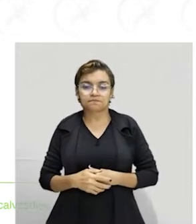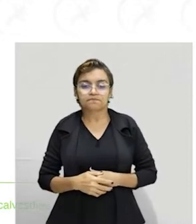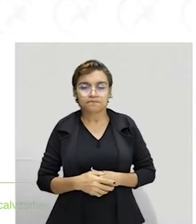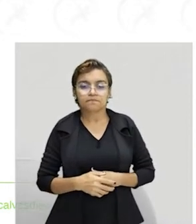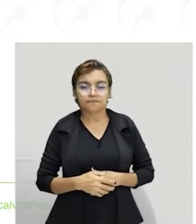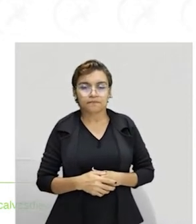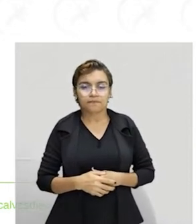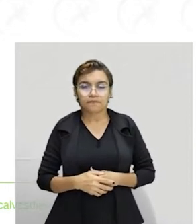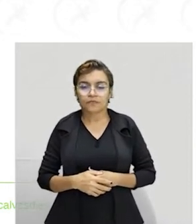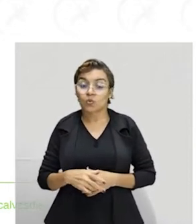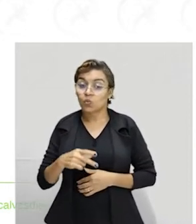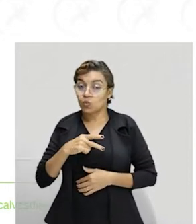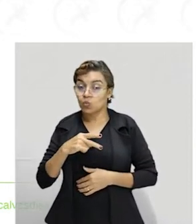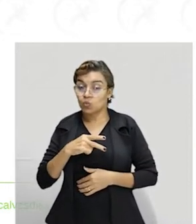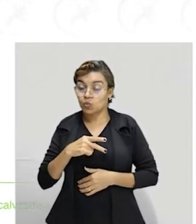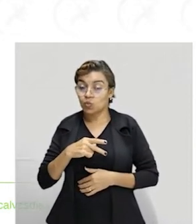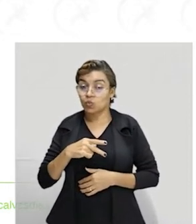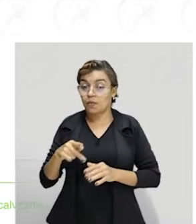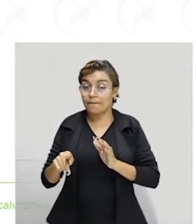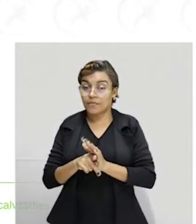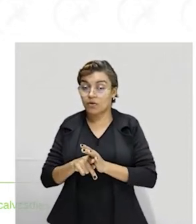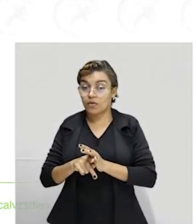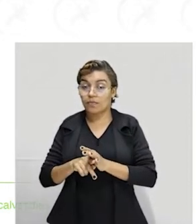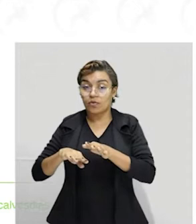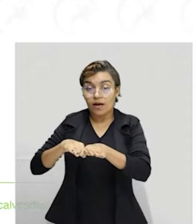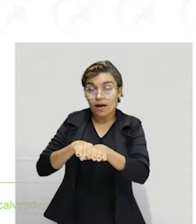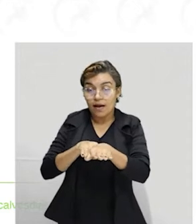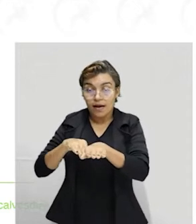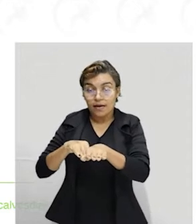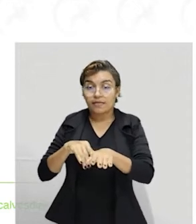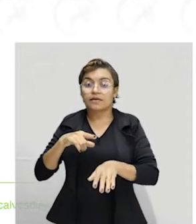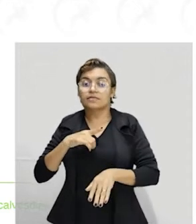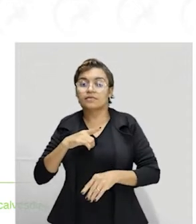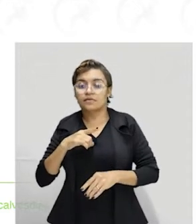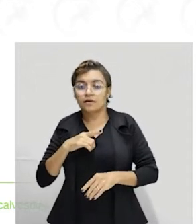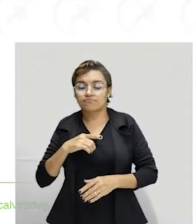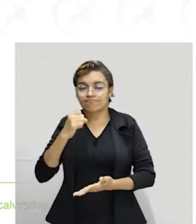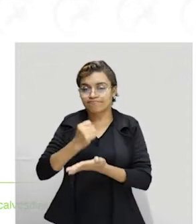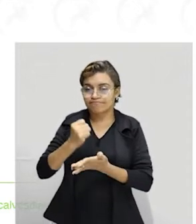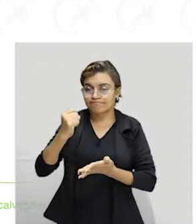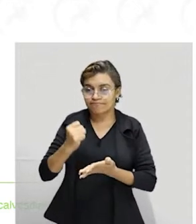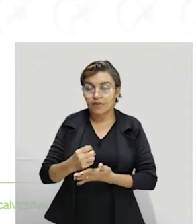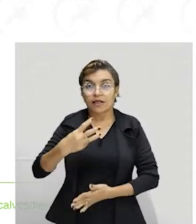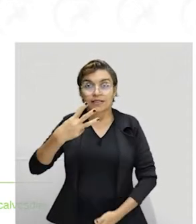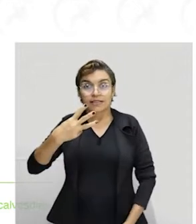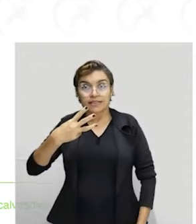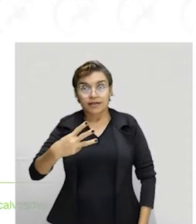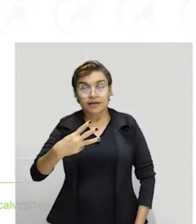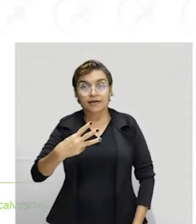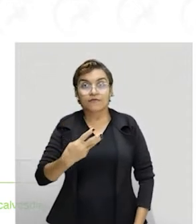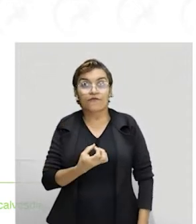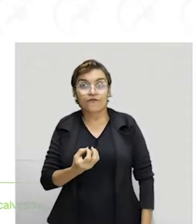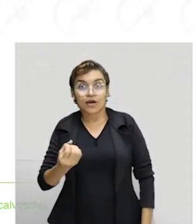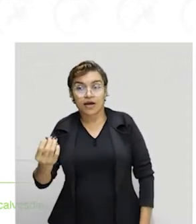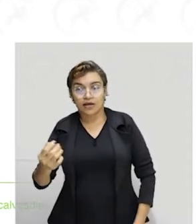Continuando aí, o dono dessa carreta foi contratado para fazer três viagens com carga